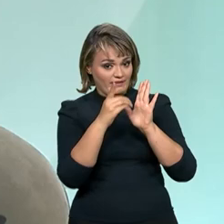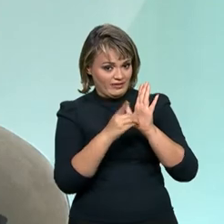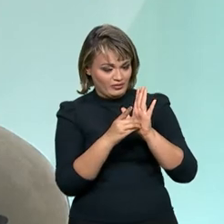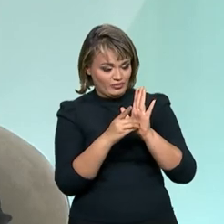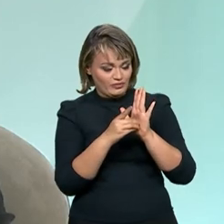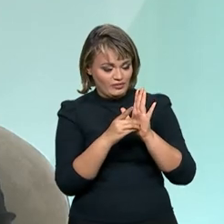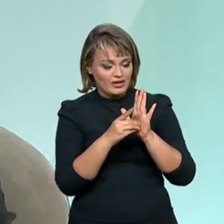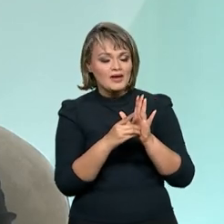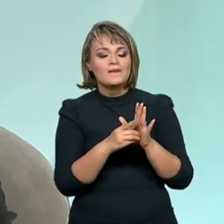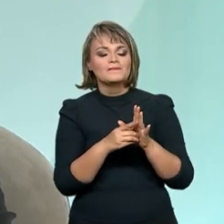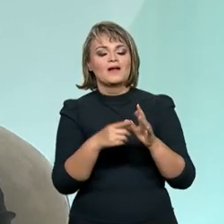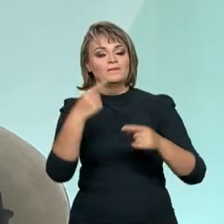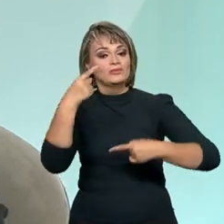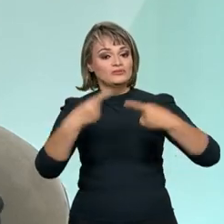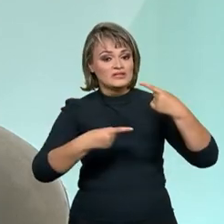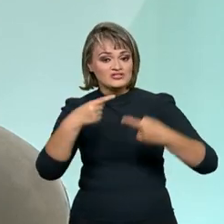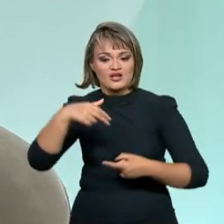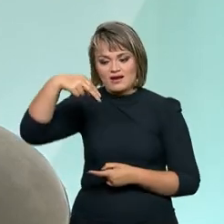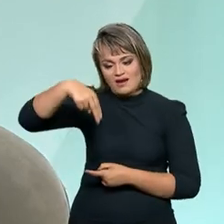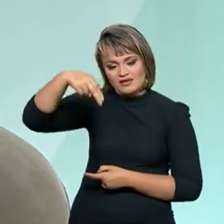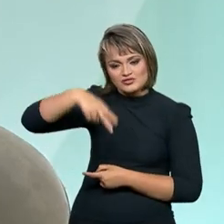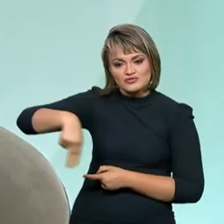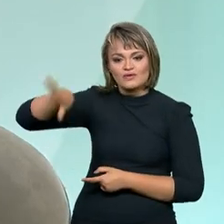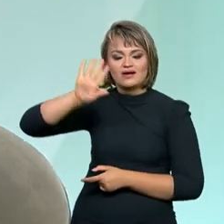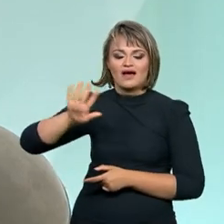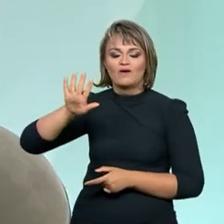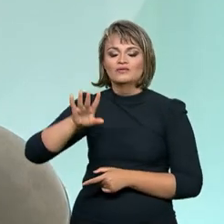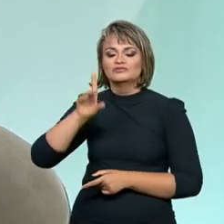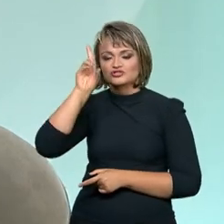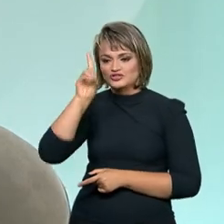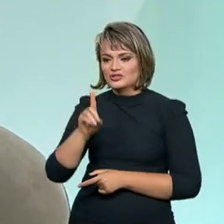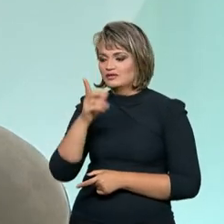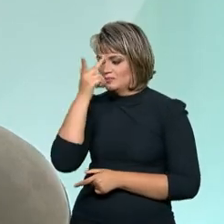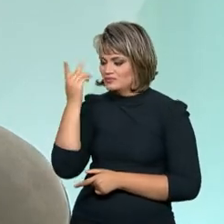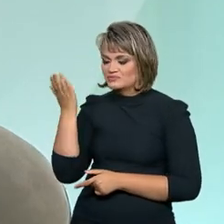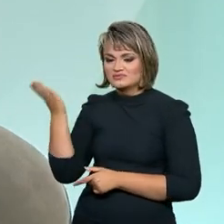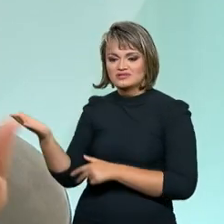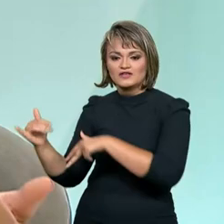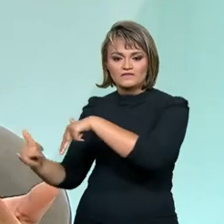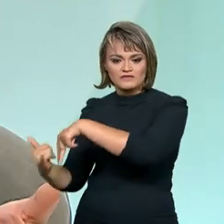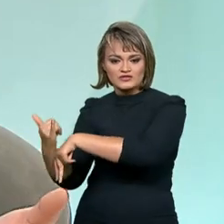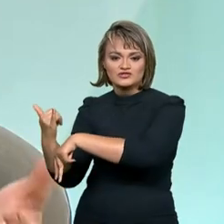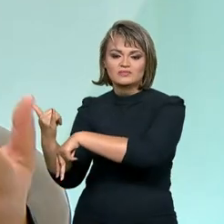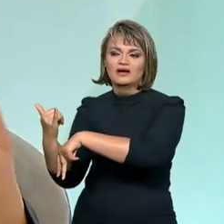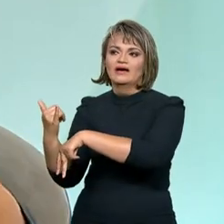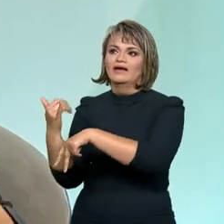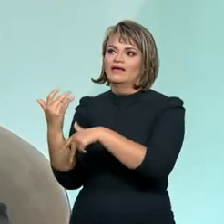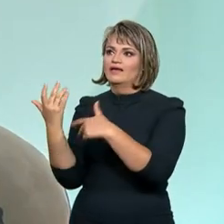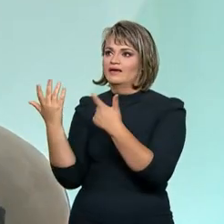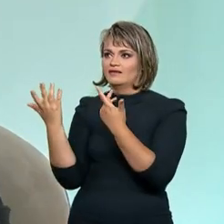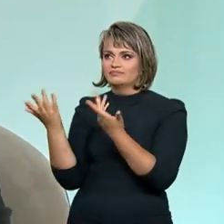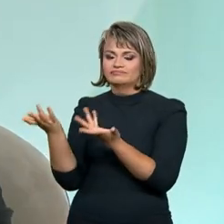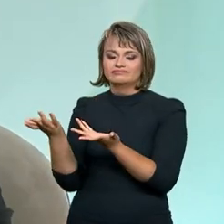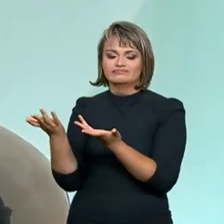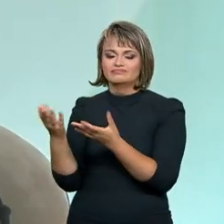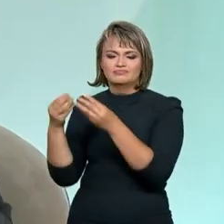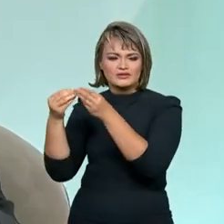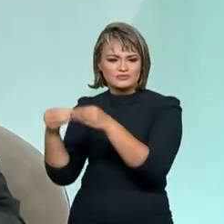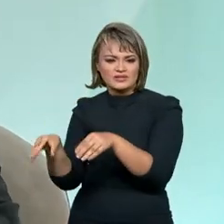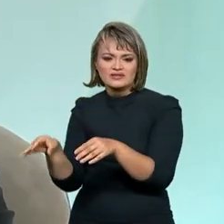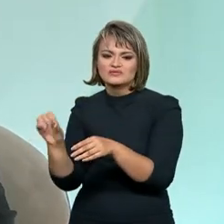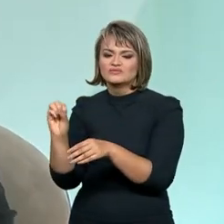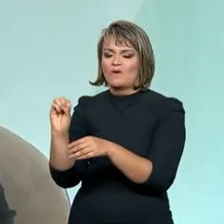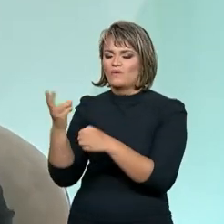estabelece a política nacional de direitos das vítimas de crimes. Podem ser as vítimas que sofreram algum dano,